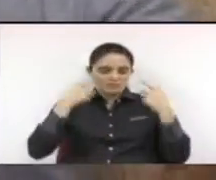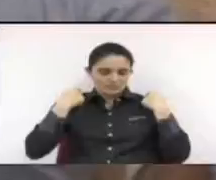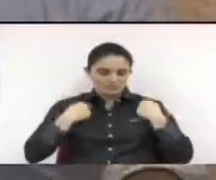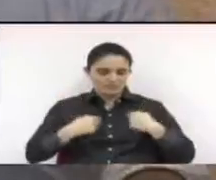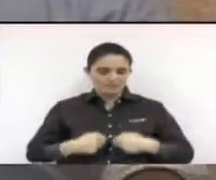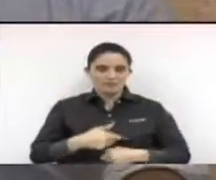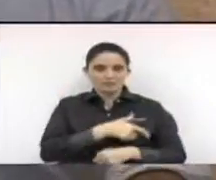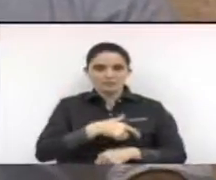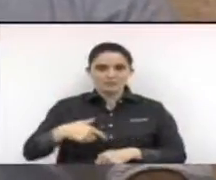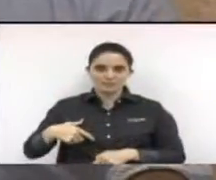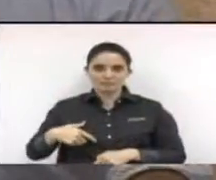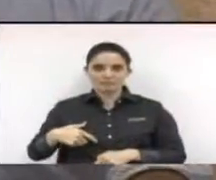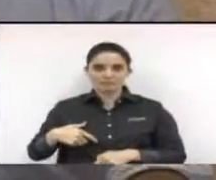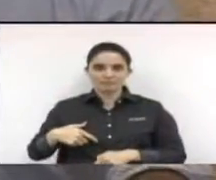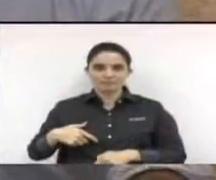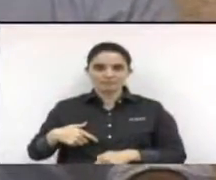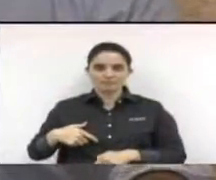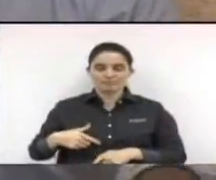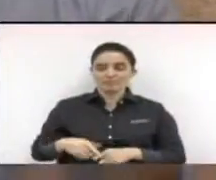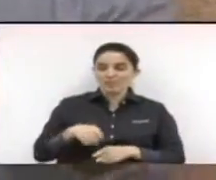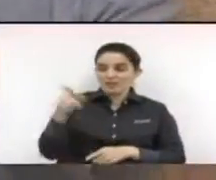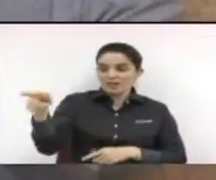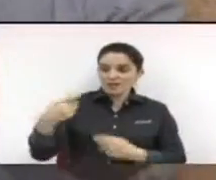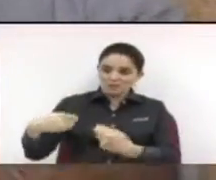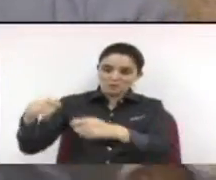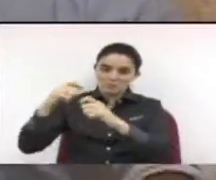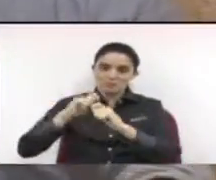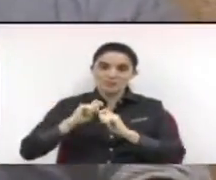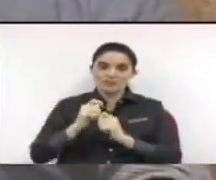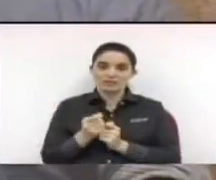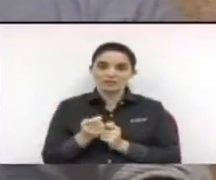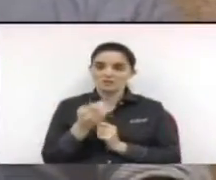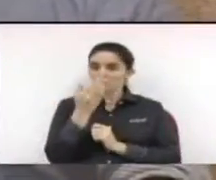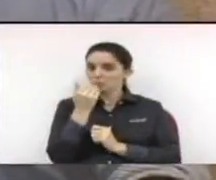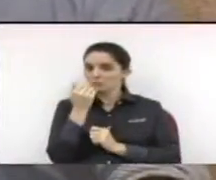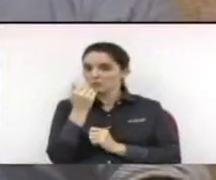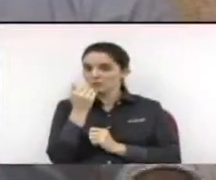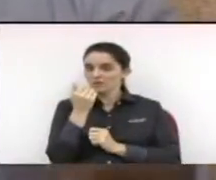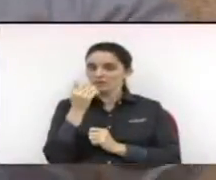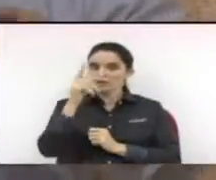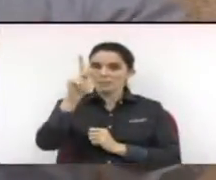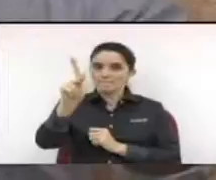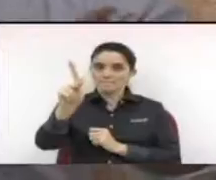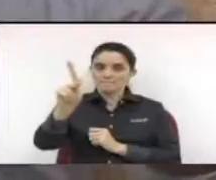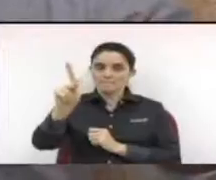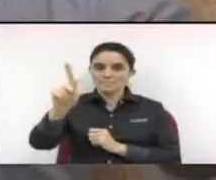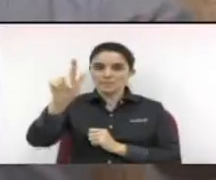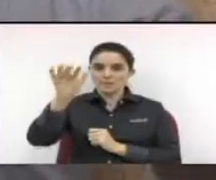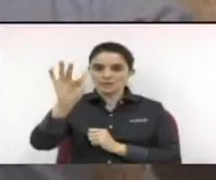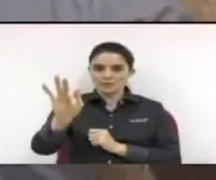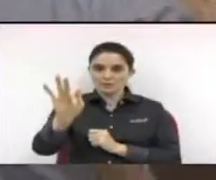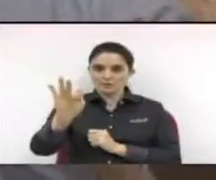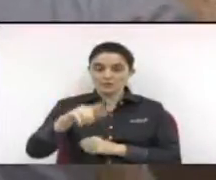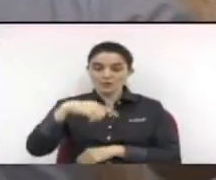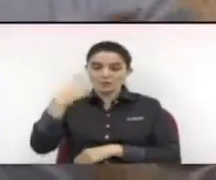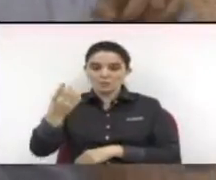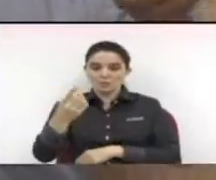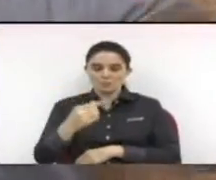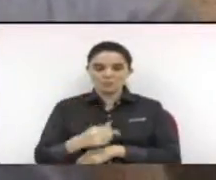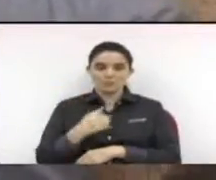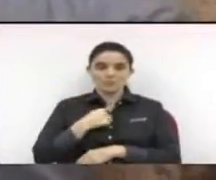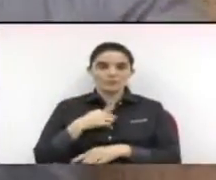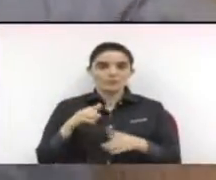ela começou a me dar um prato feito. E foi assim que eu terminei a escola Senai. Depois, fui para a mecânica de automóveis,